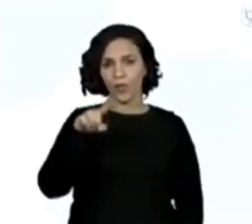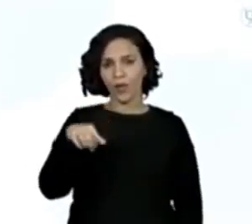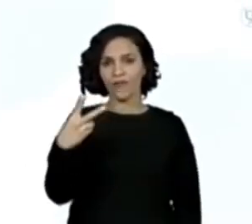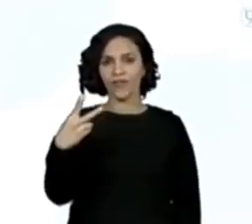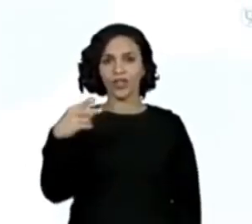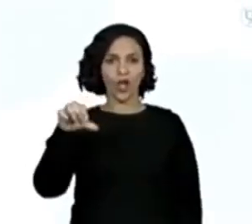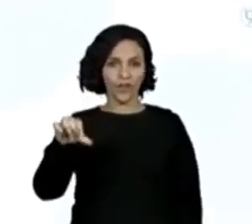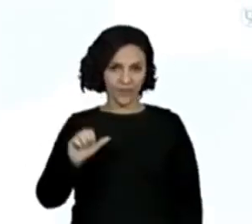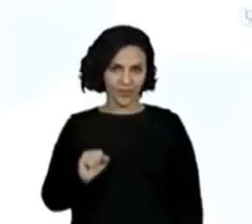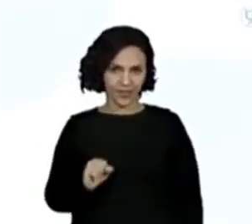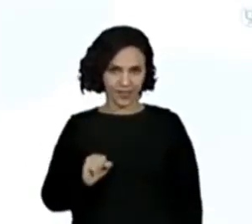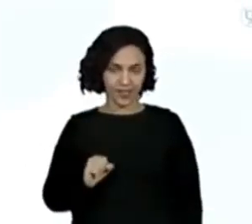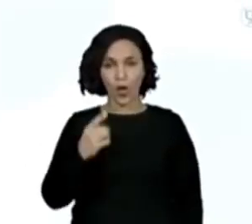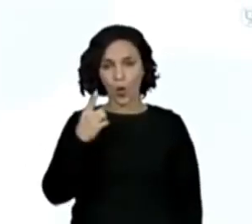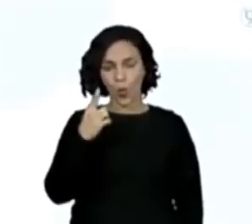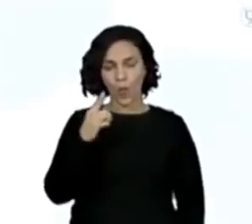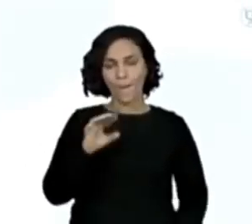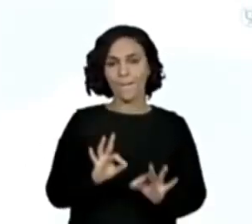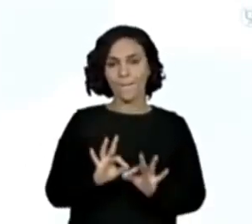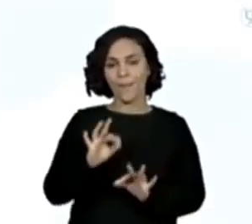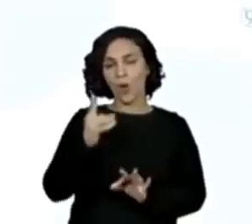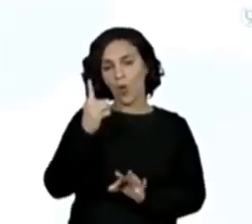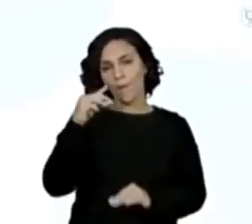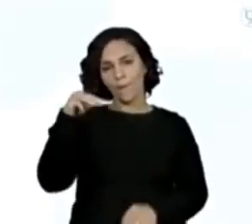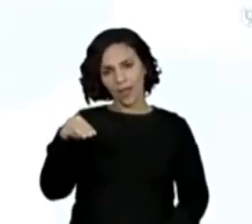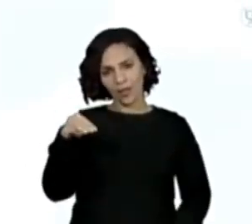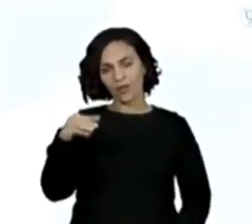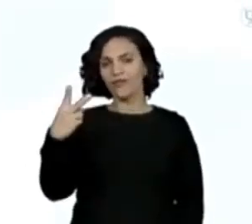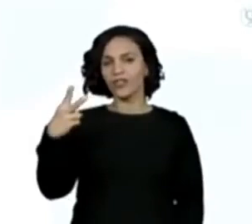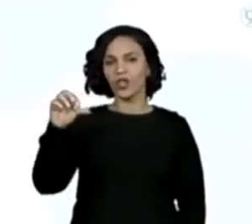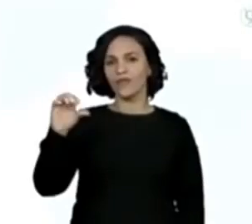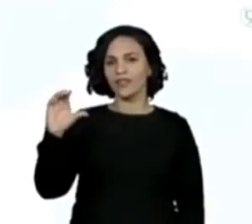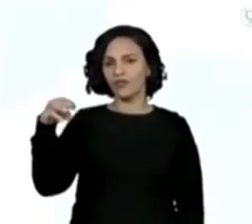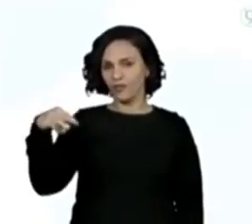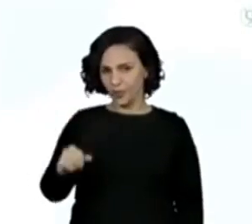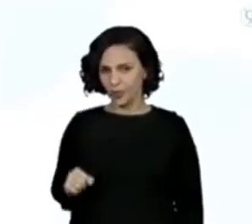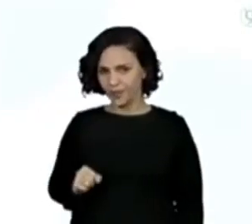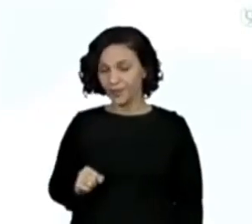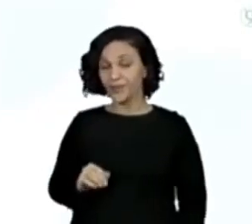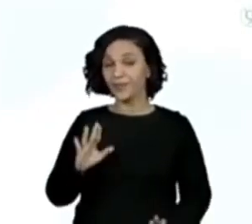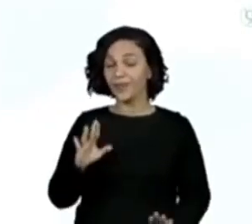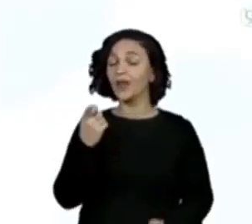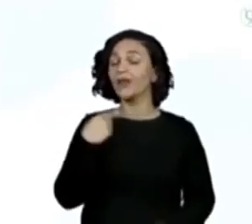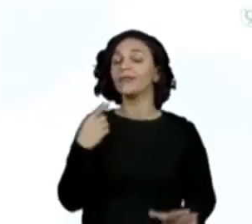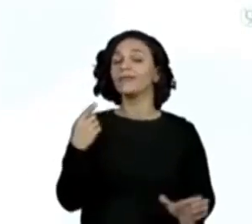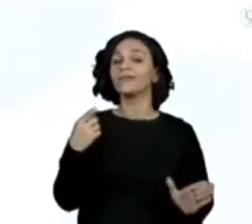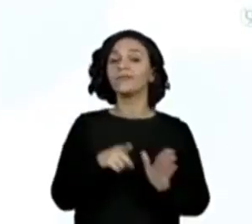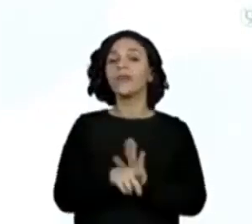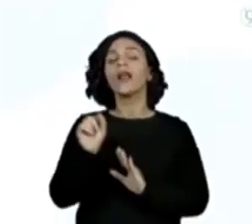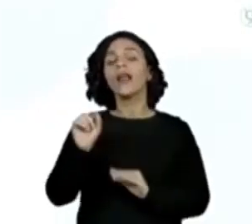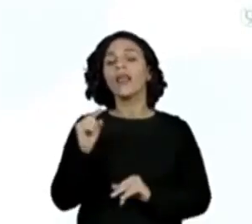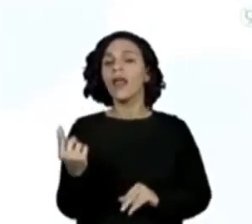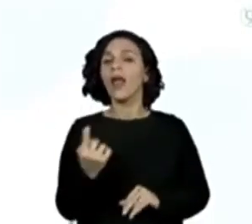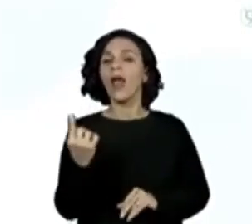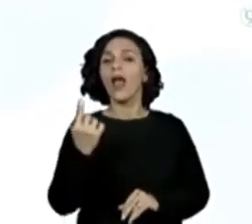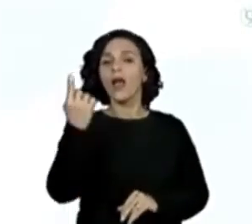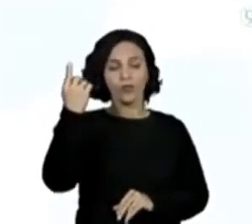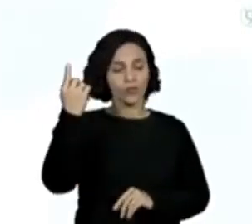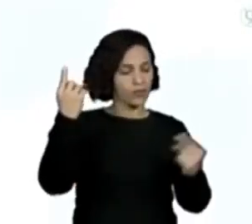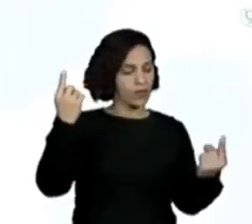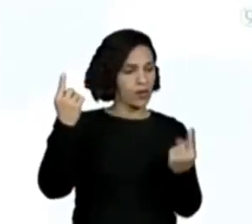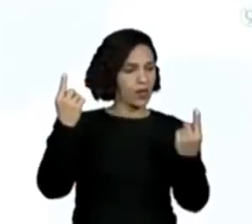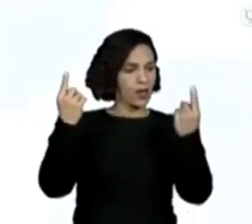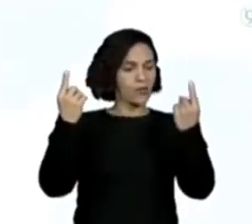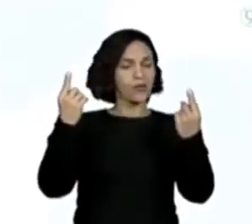centímetros. Por favor, professora Fran. Responda as seguintes questões. Quem é mais alta? Maria